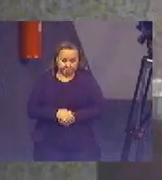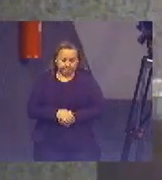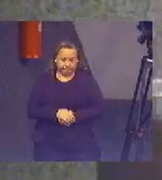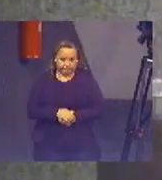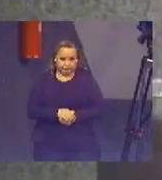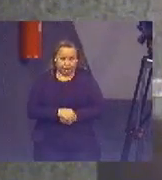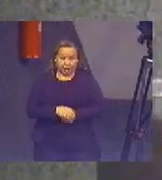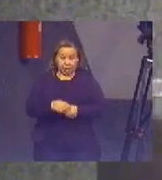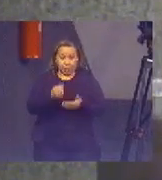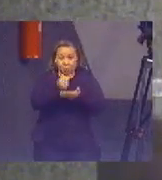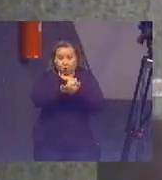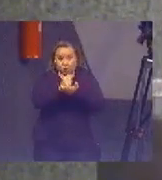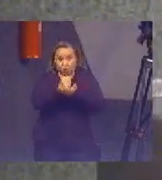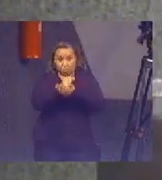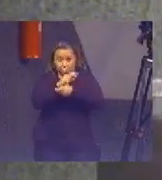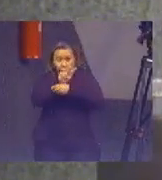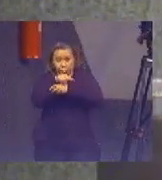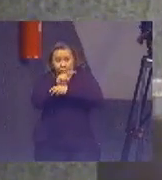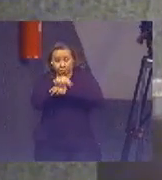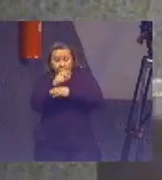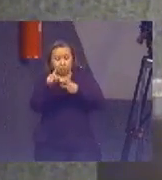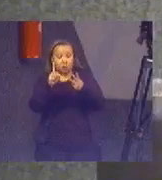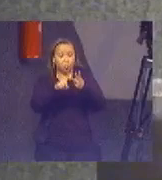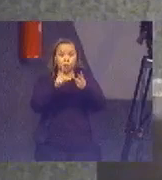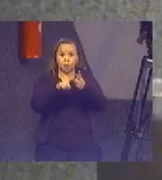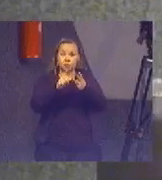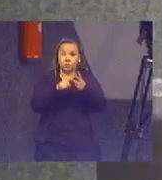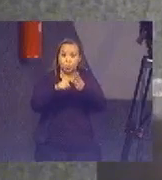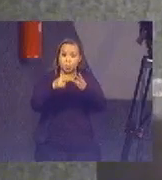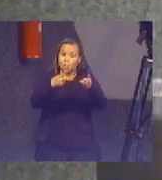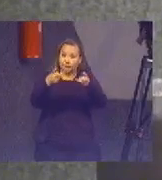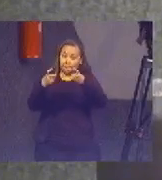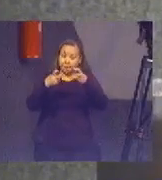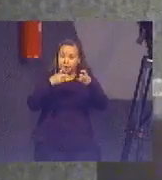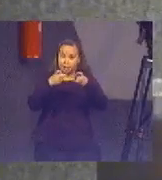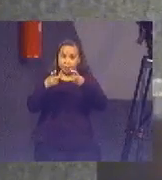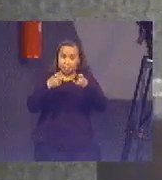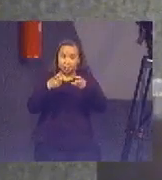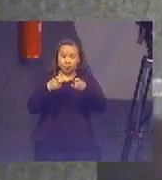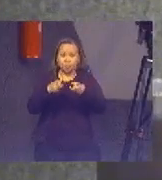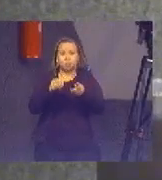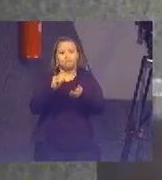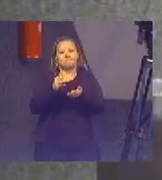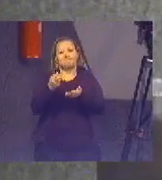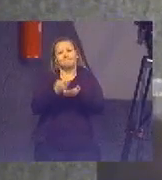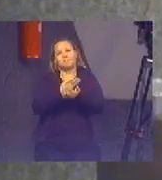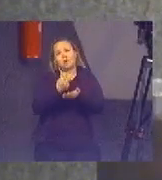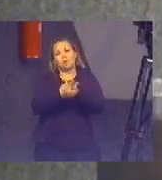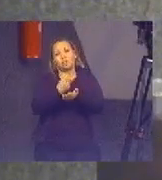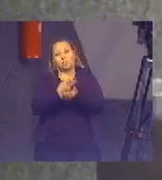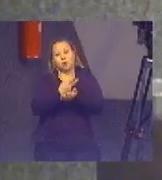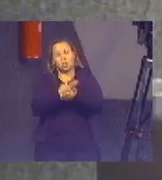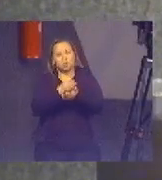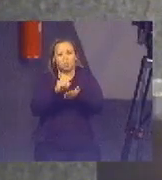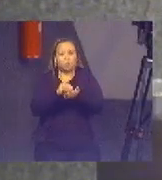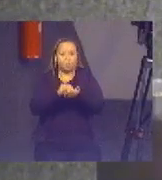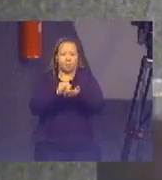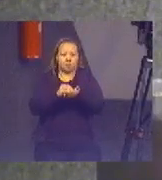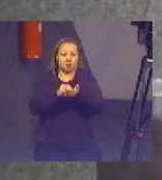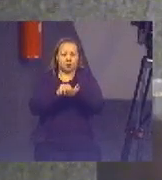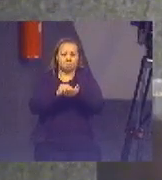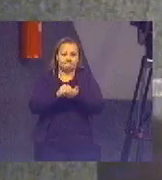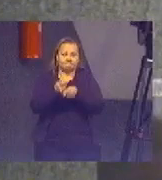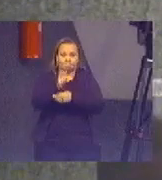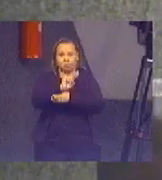monitoramento integrado foi o terceiro achado. A ausência de mecanismos de monitoramento integrado para a mensuração das políticas públicas.